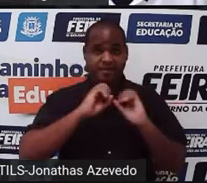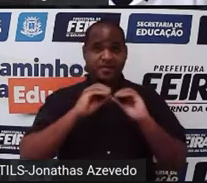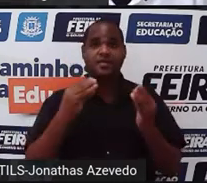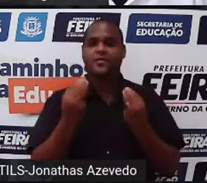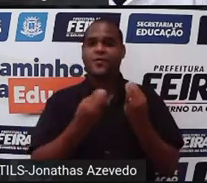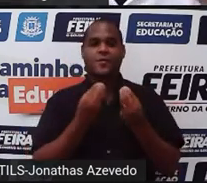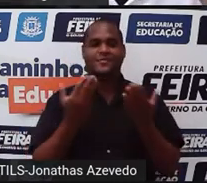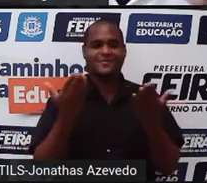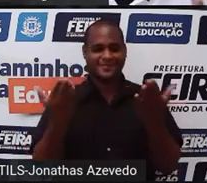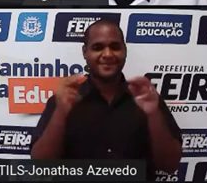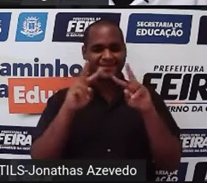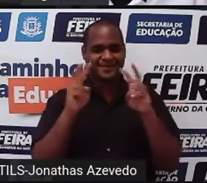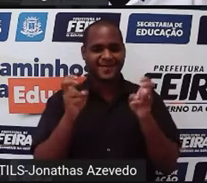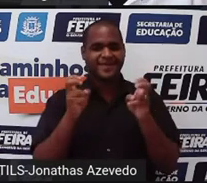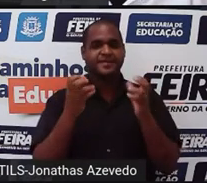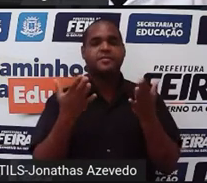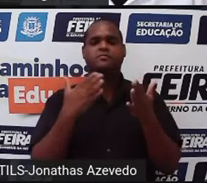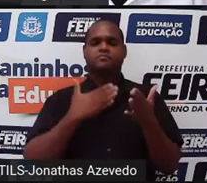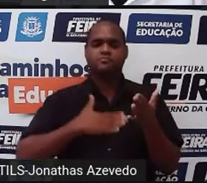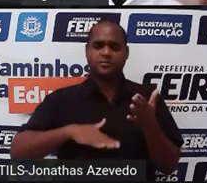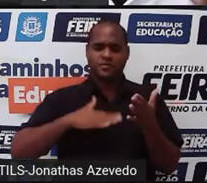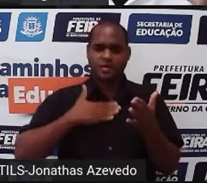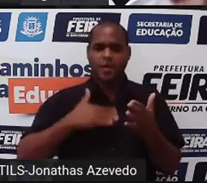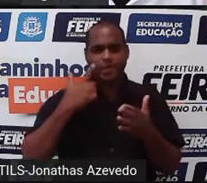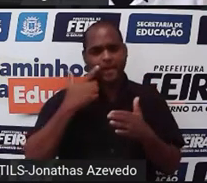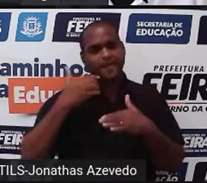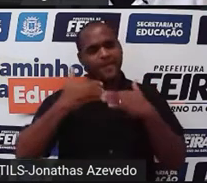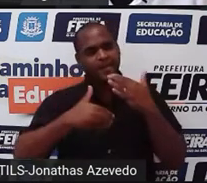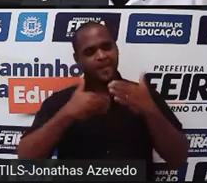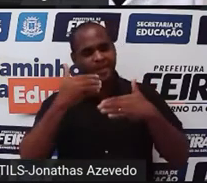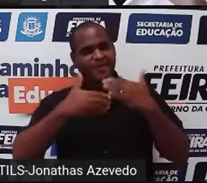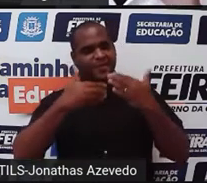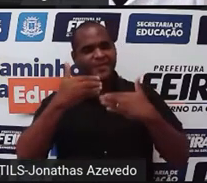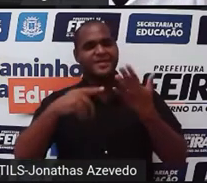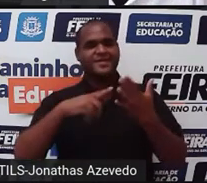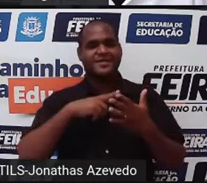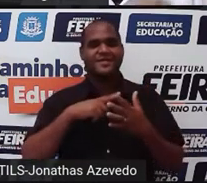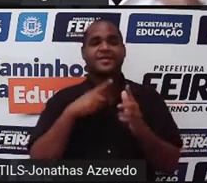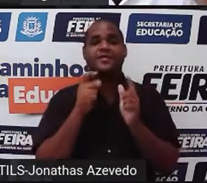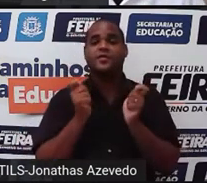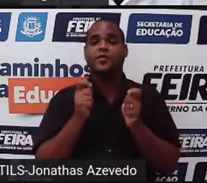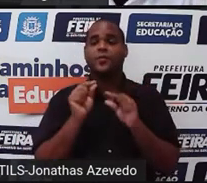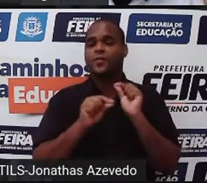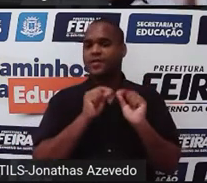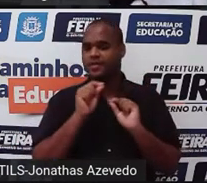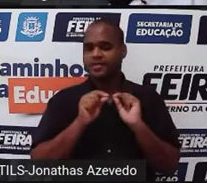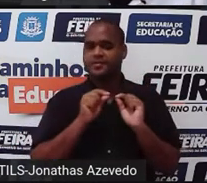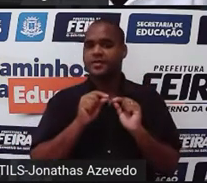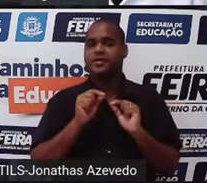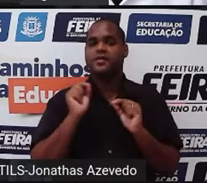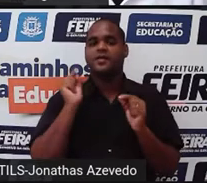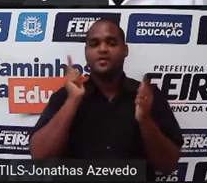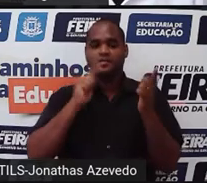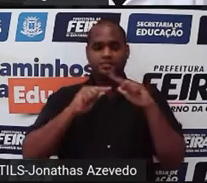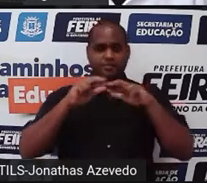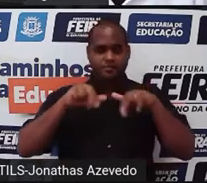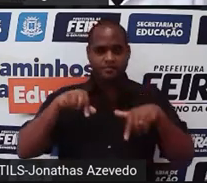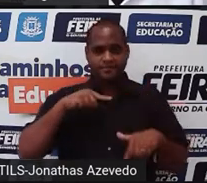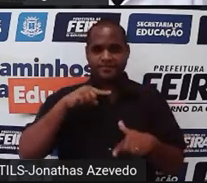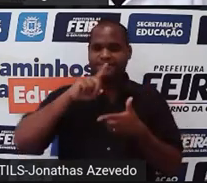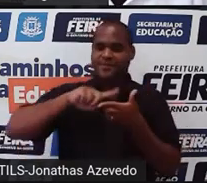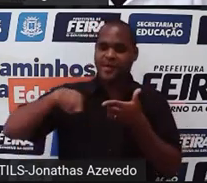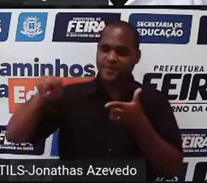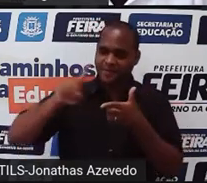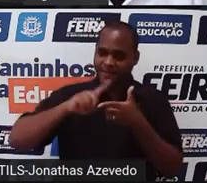tela, tá bom? Mas a gente vai com calma, passo a passo, só que assim, a gente já vai começar a resolver o problema,